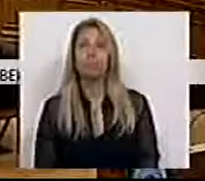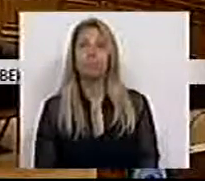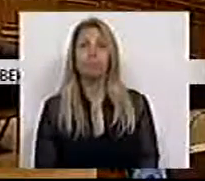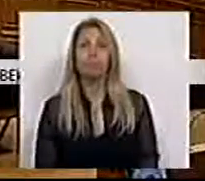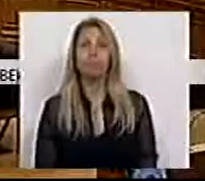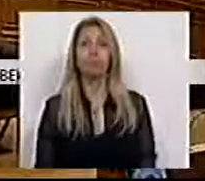Muito obrigada.